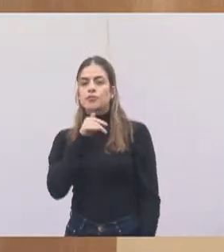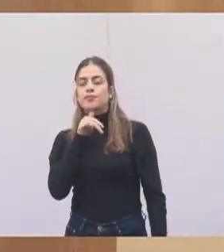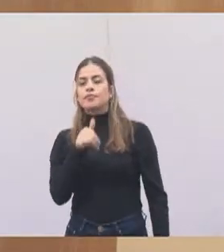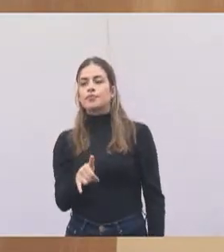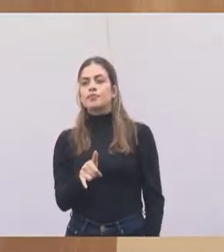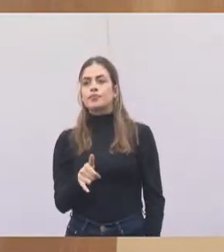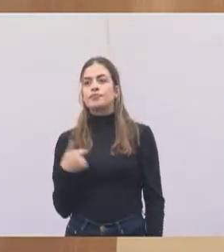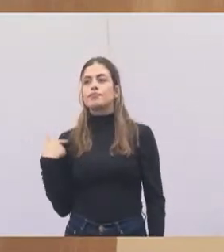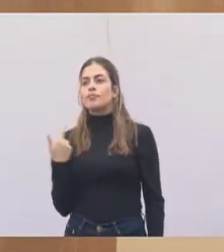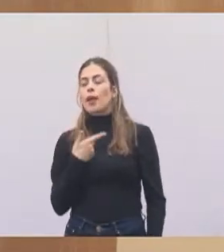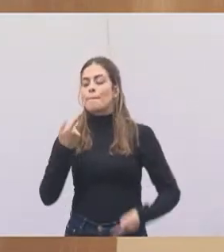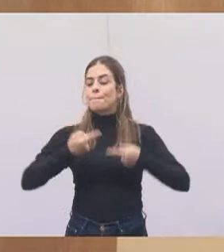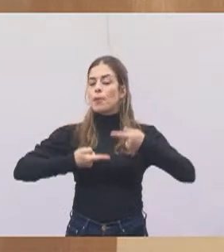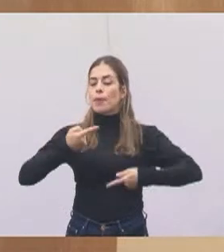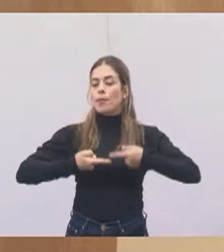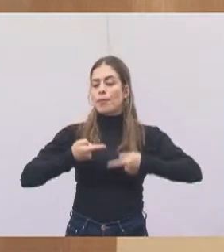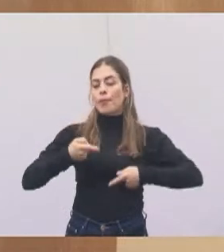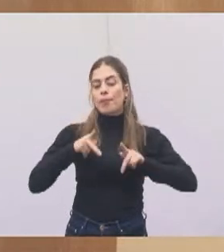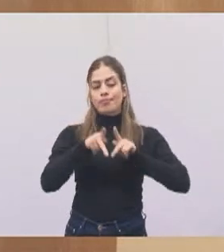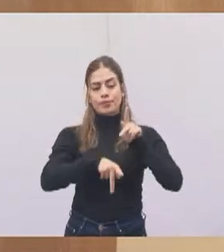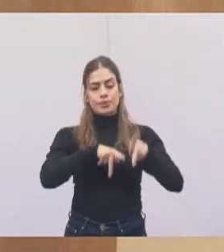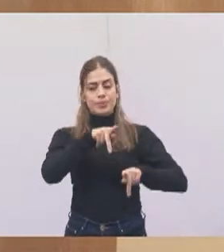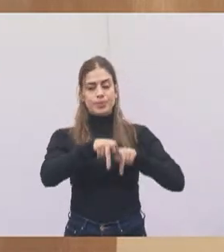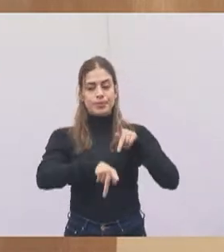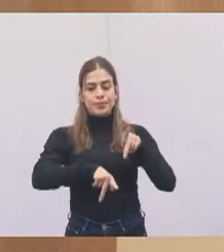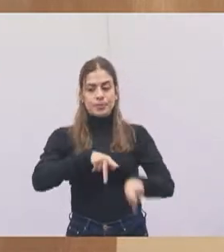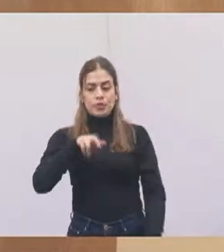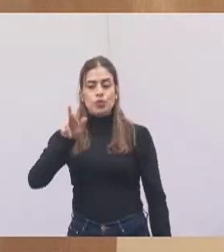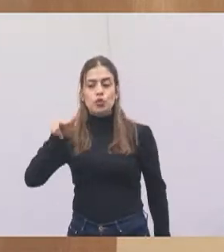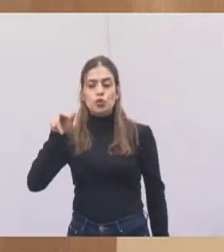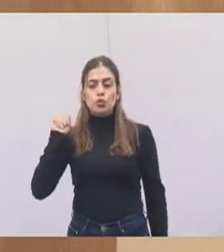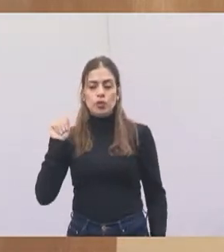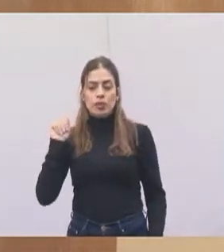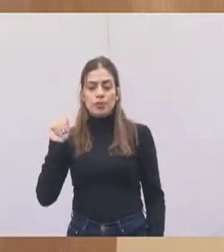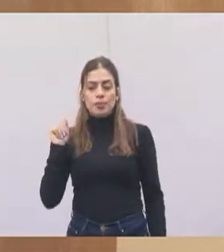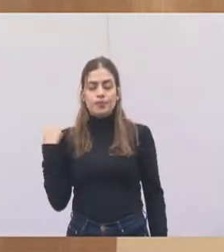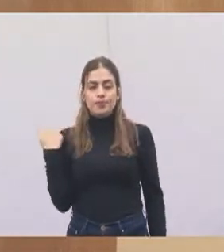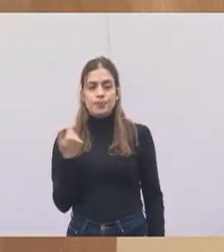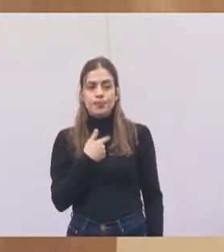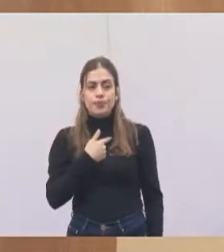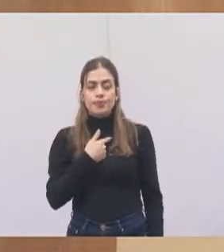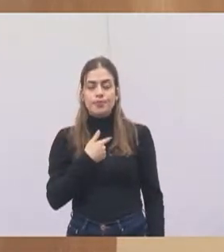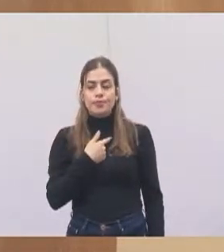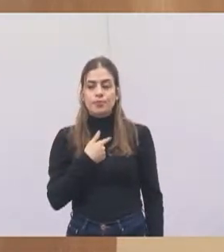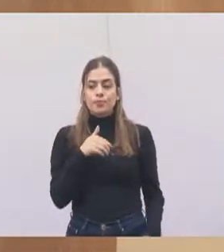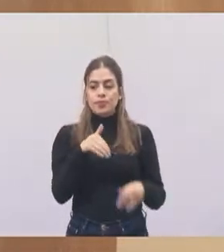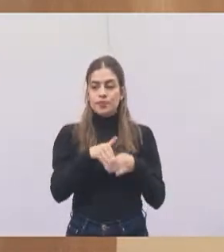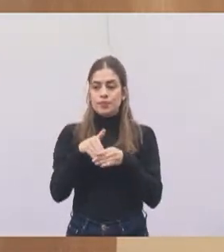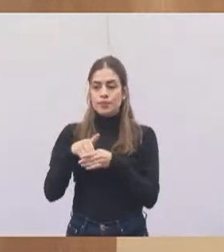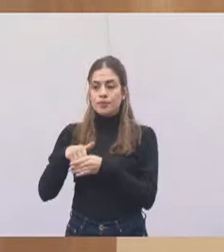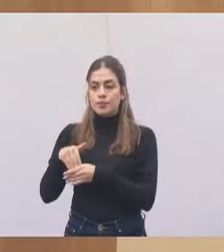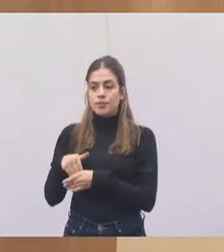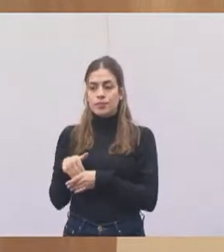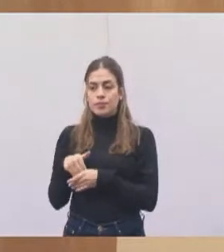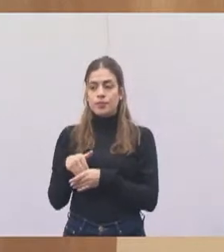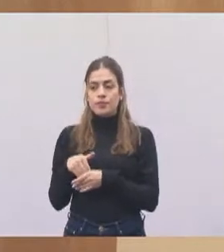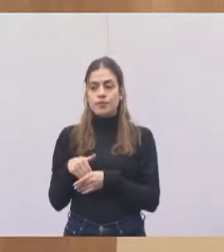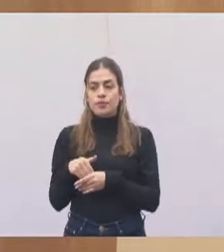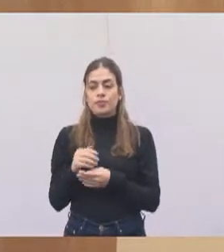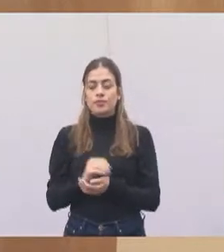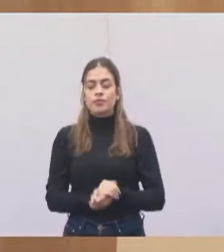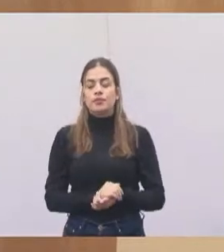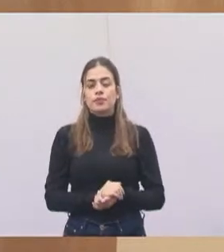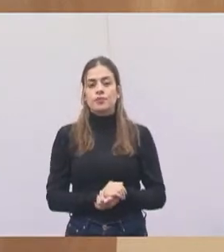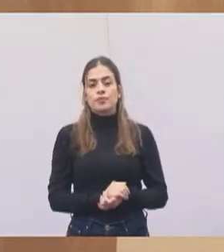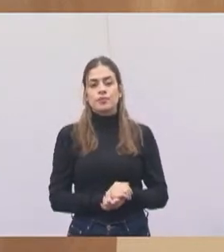voltada para o povo, para a população, nunca a gente aqui votou, como diz o seguinte, o antigo que